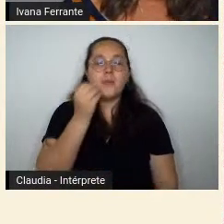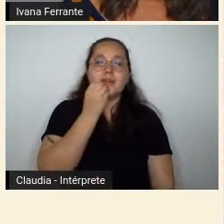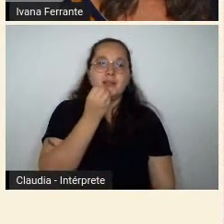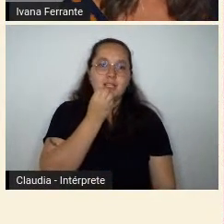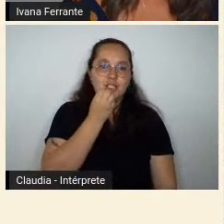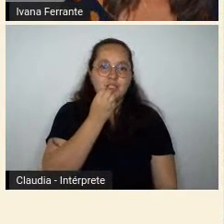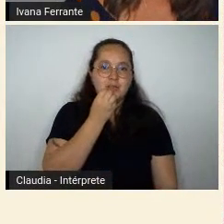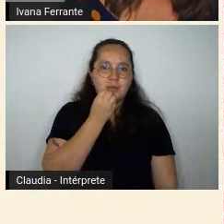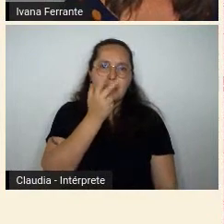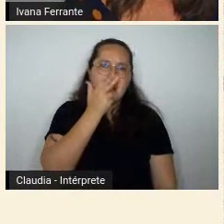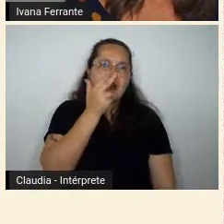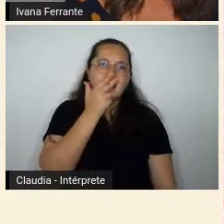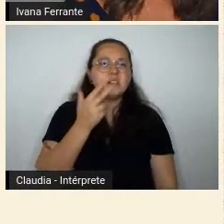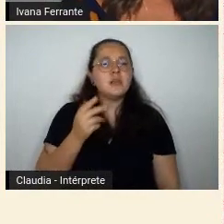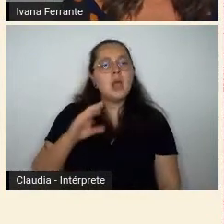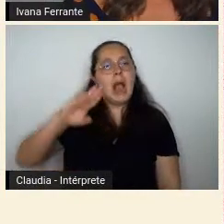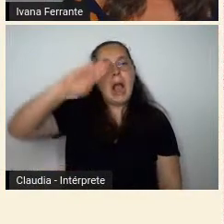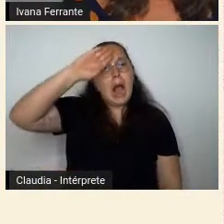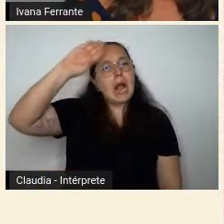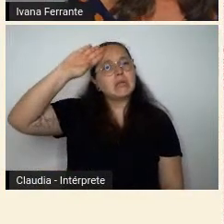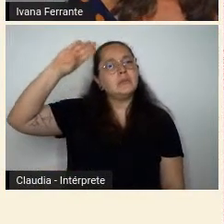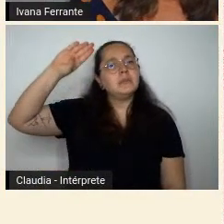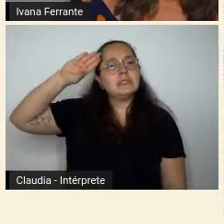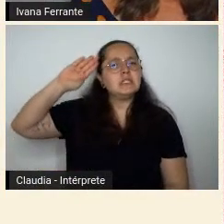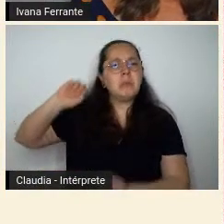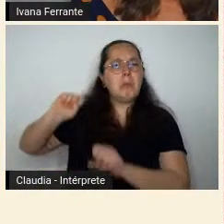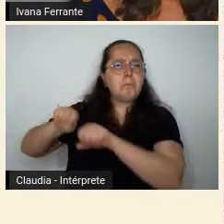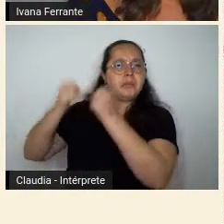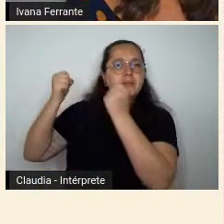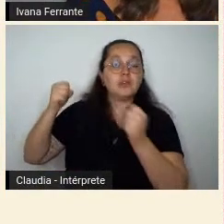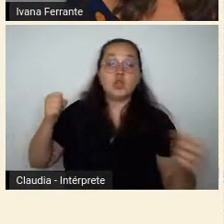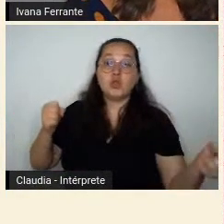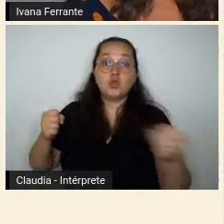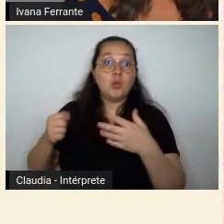academicismo e de instaurar uma nova linguagem.